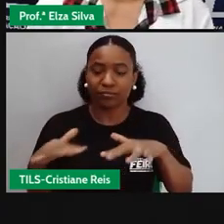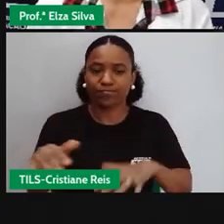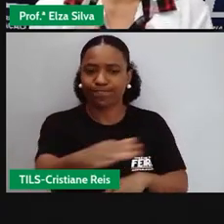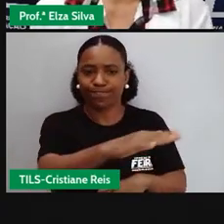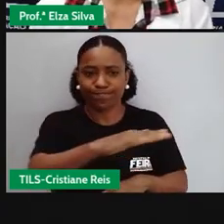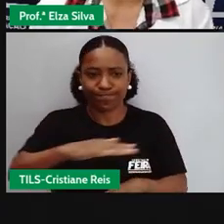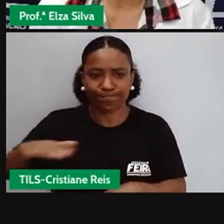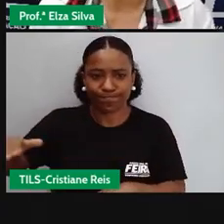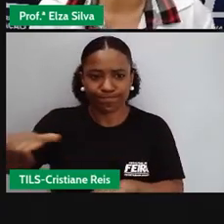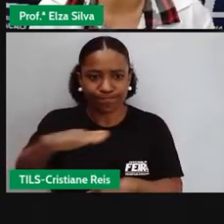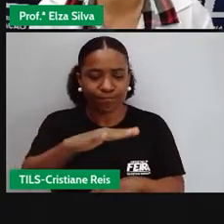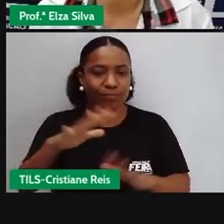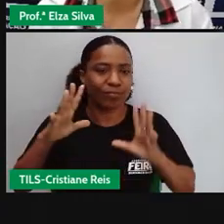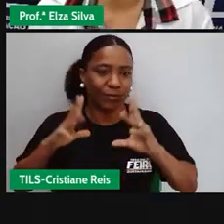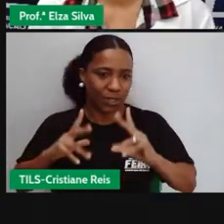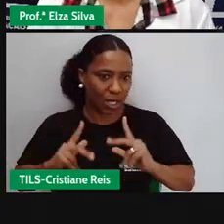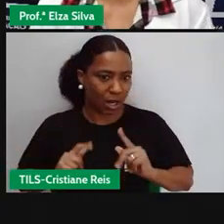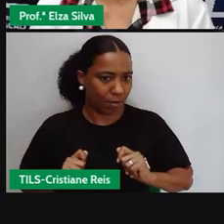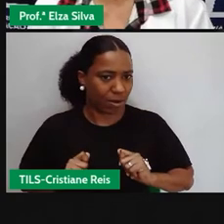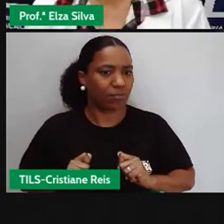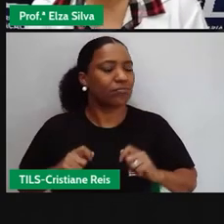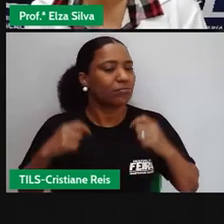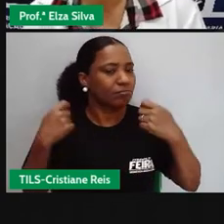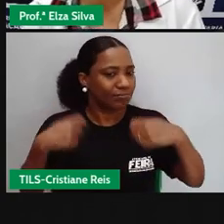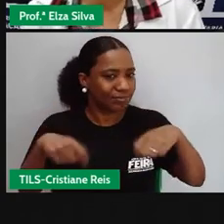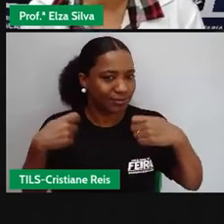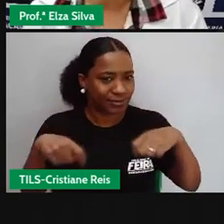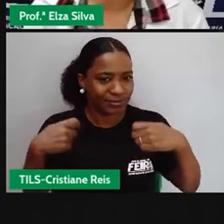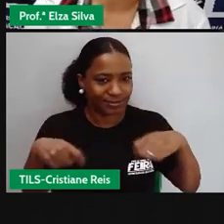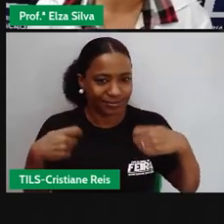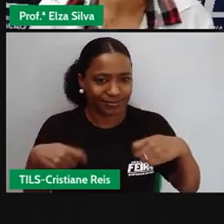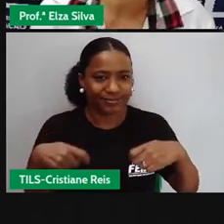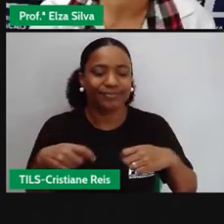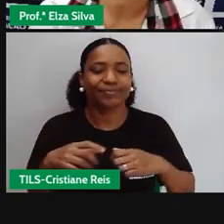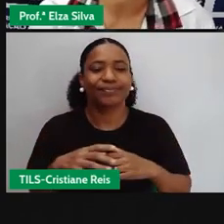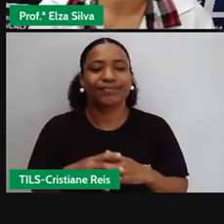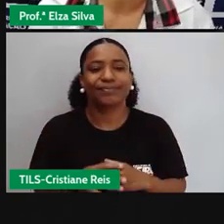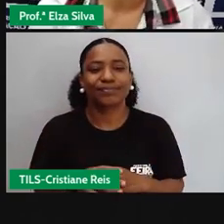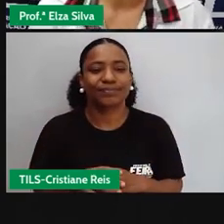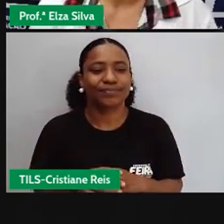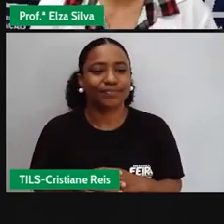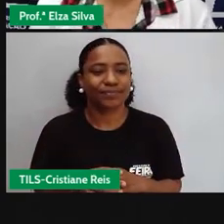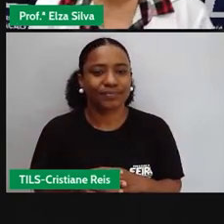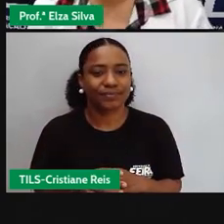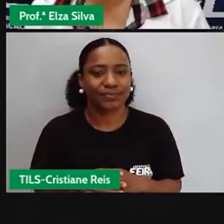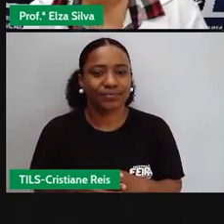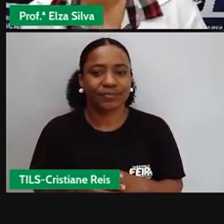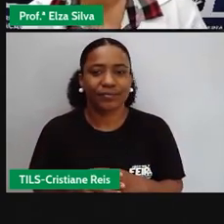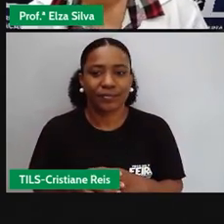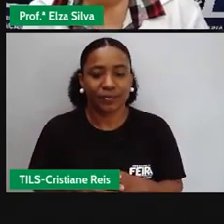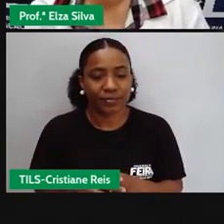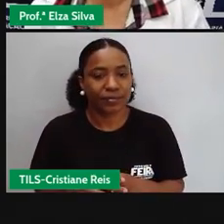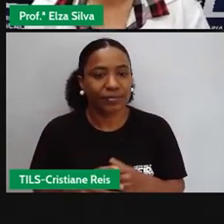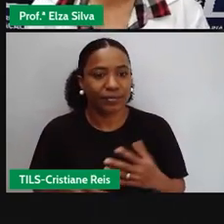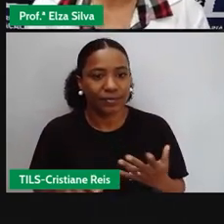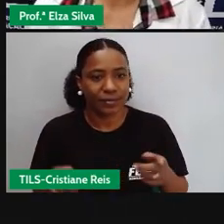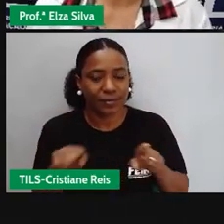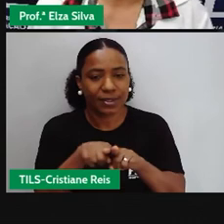você desinfecte surface. Desinfete as superfícies. E por fim,